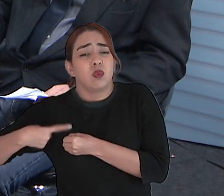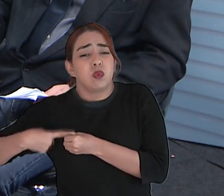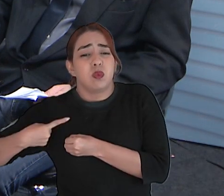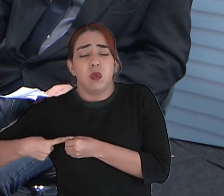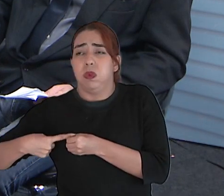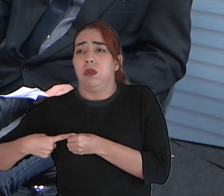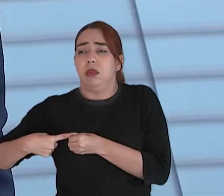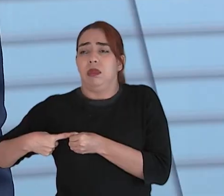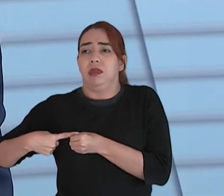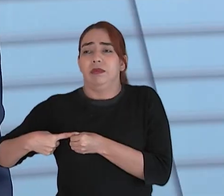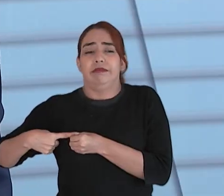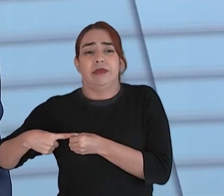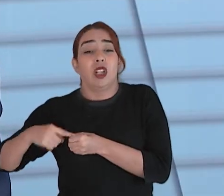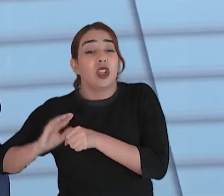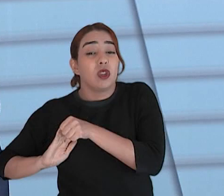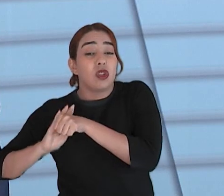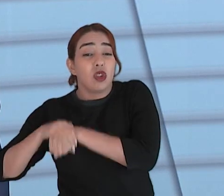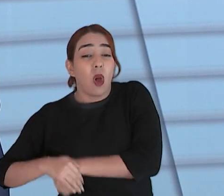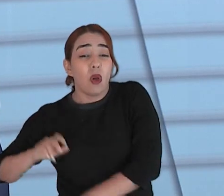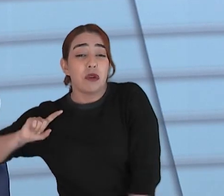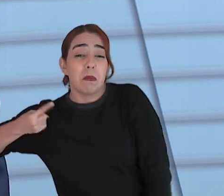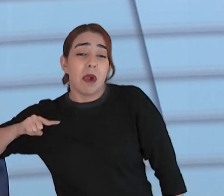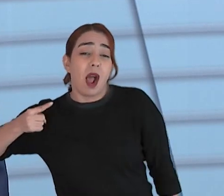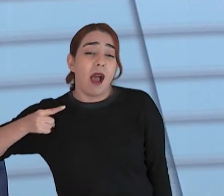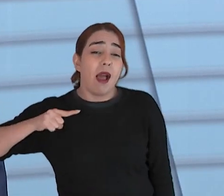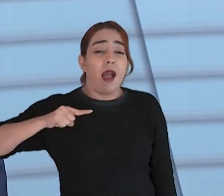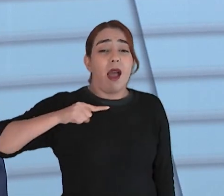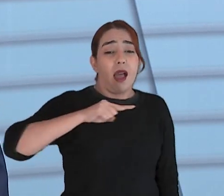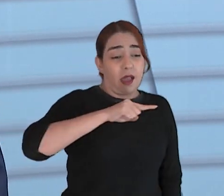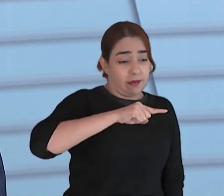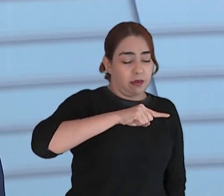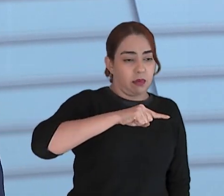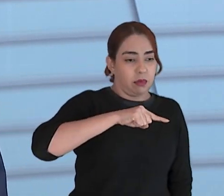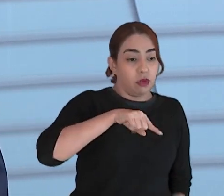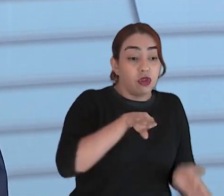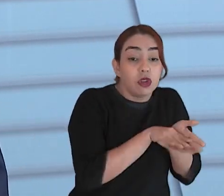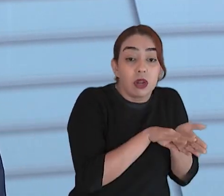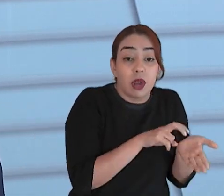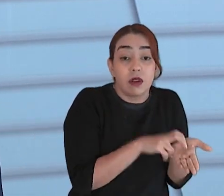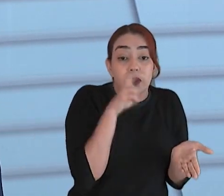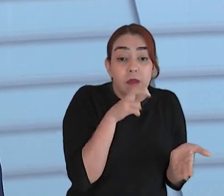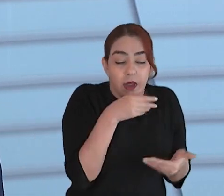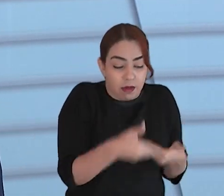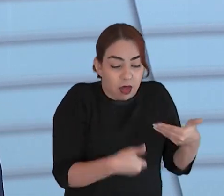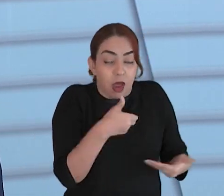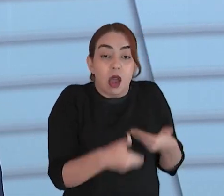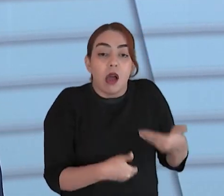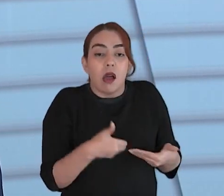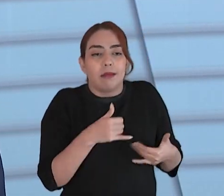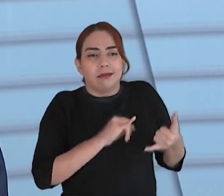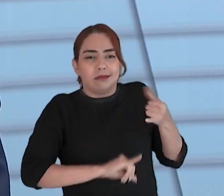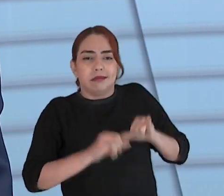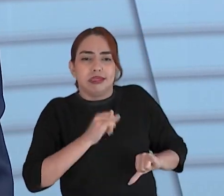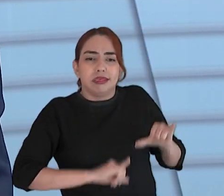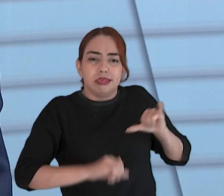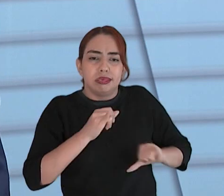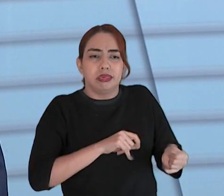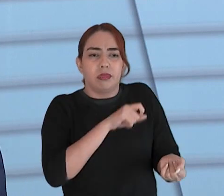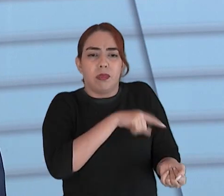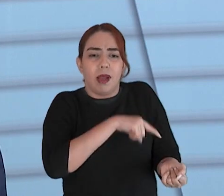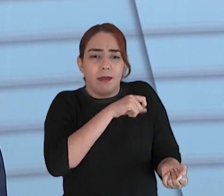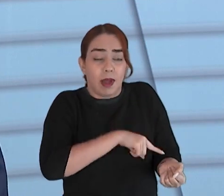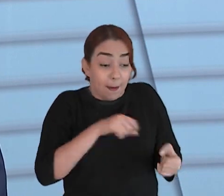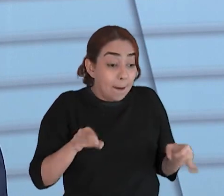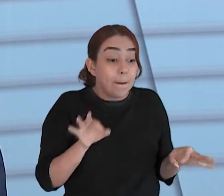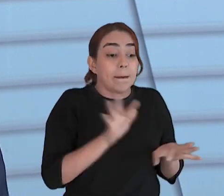à noite para amanhecer o dia aqui na capital e depois fazer uma sessão de quimioterapia e retornar para sua